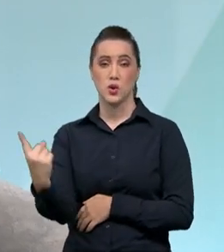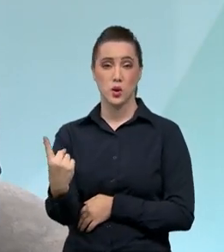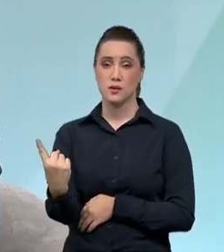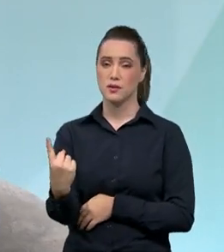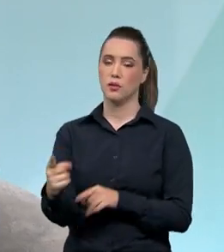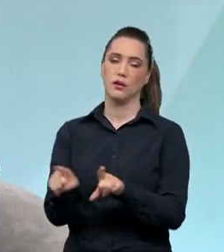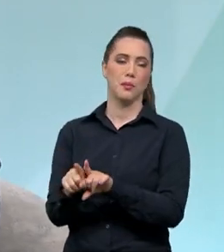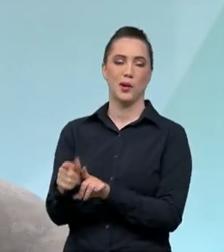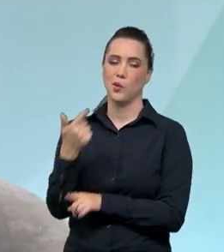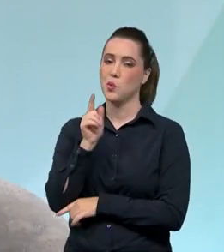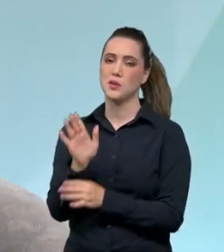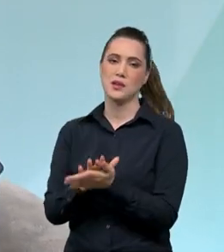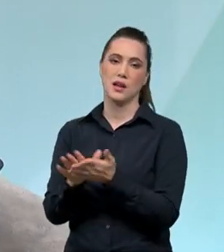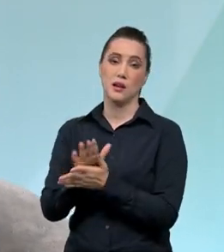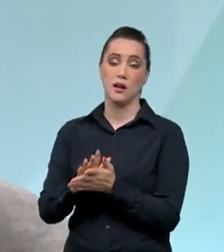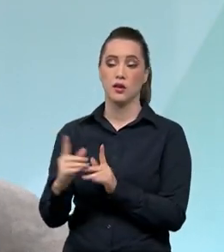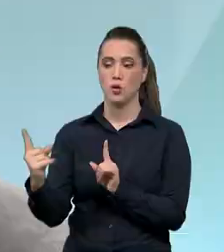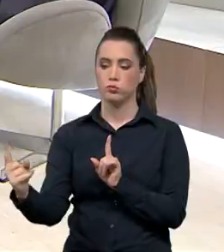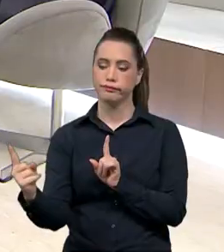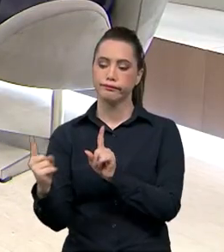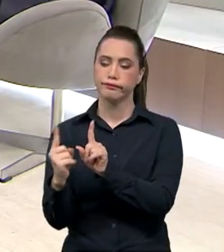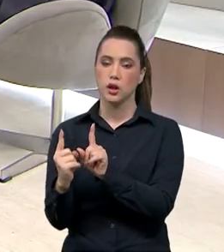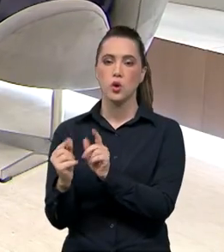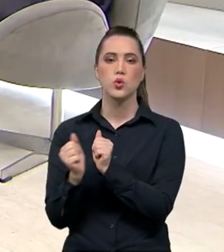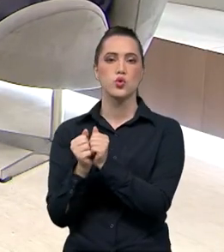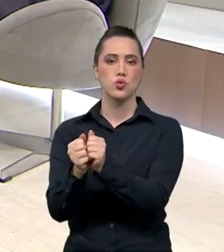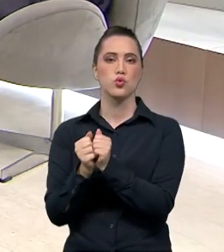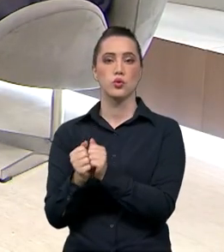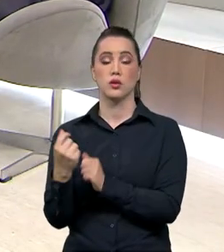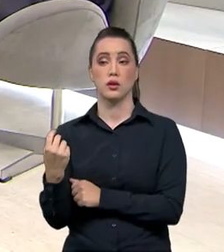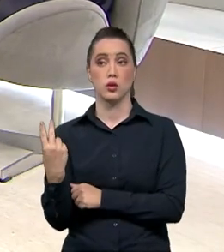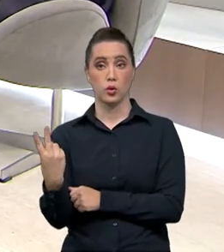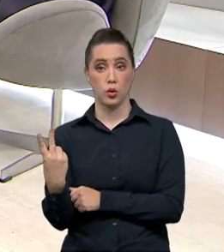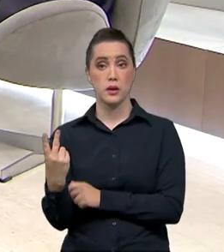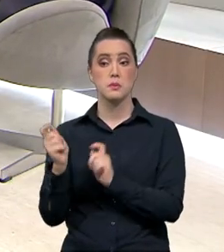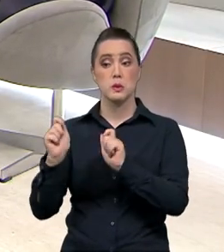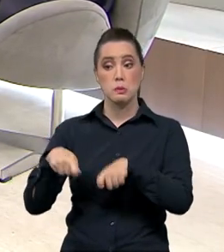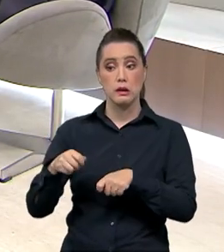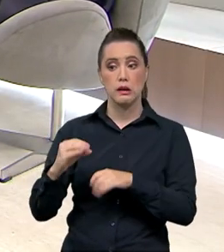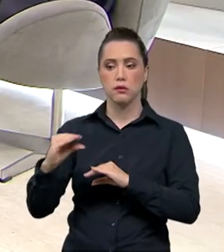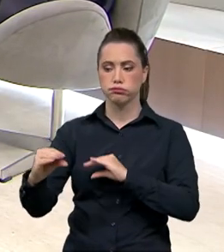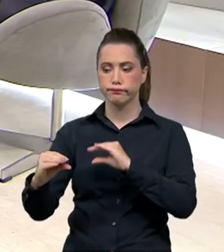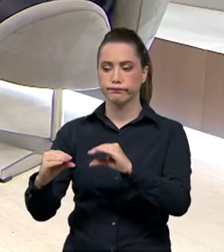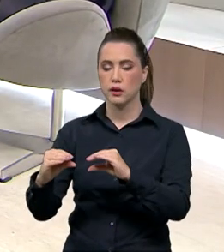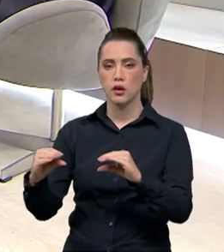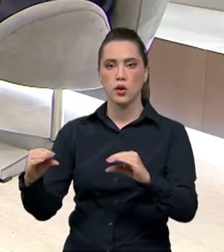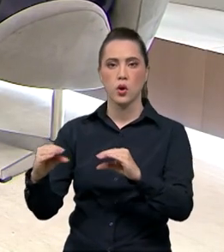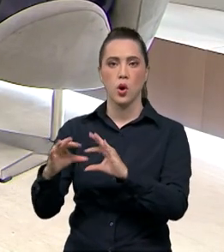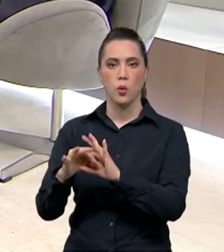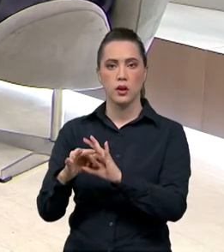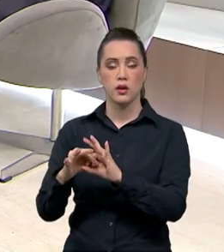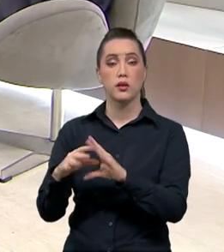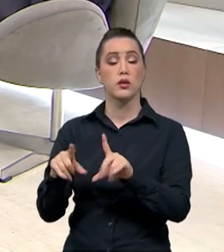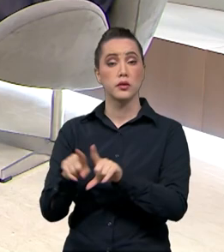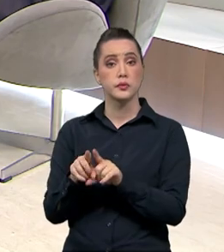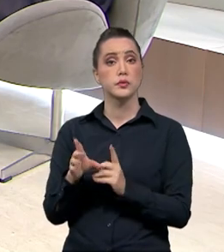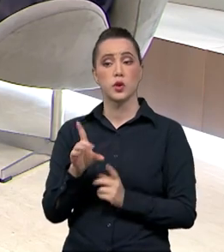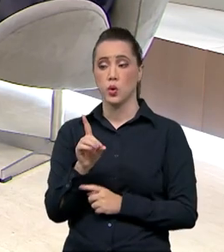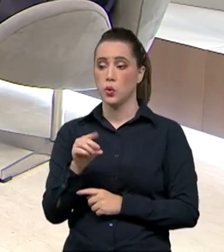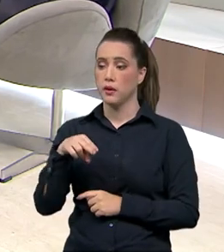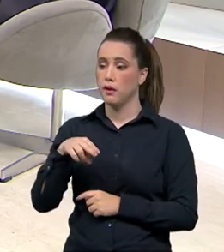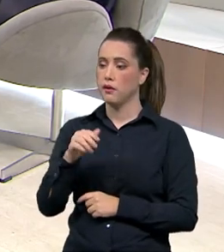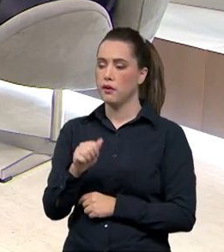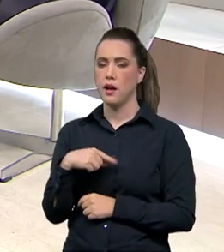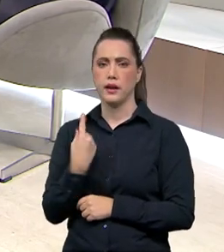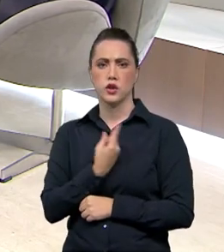então, junta, quer queira, quer não, dois recursos e a expertise que a Embratu tem, como eu disse no início do programa, esse DNA que nós